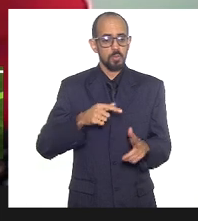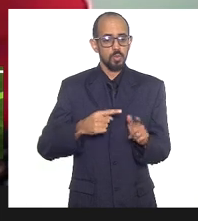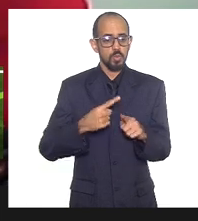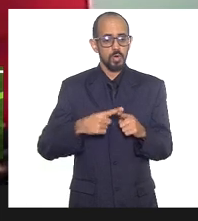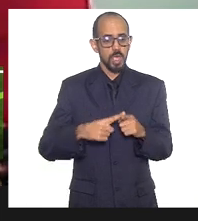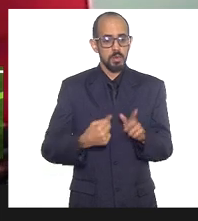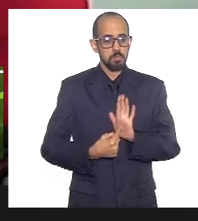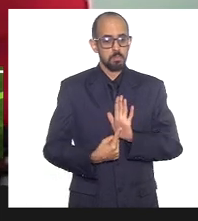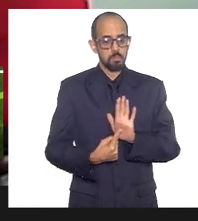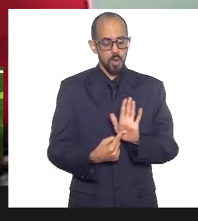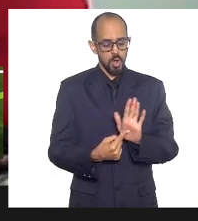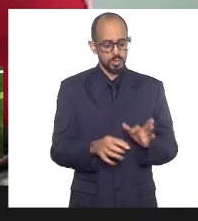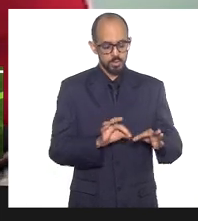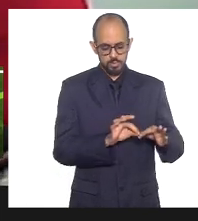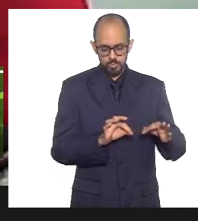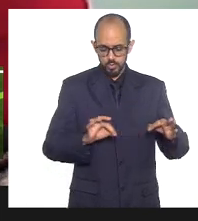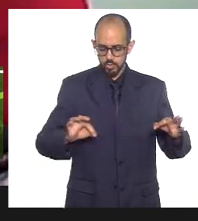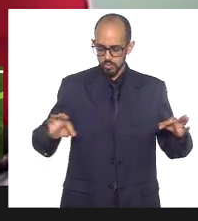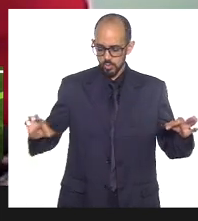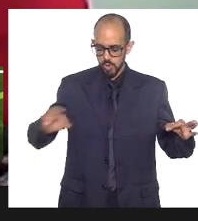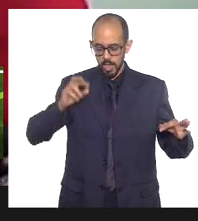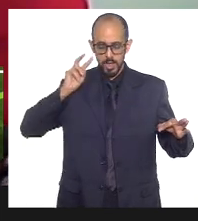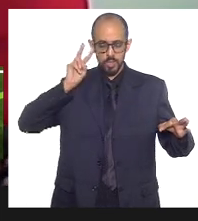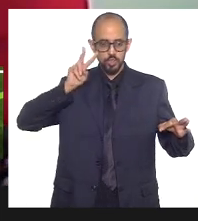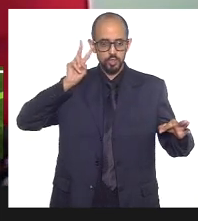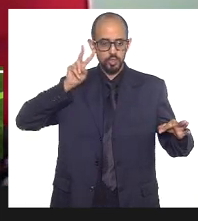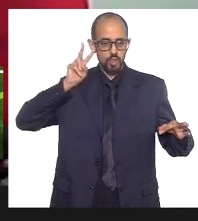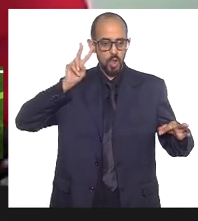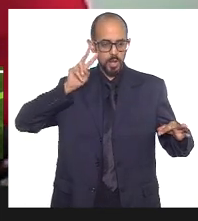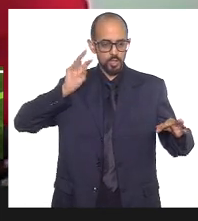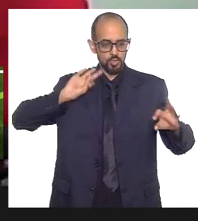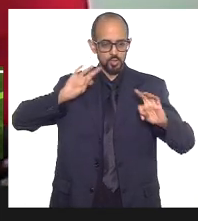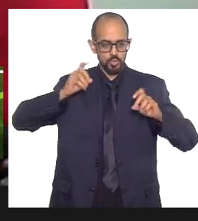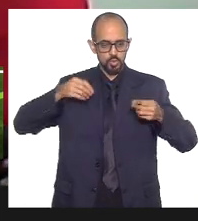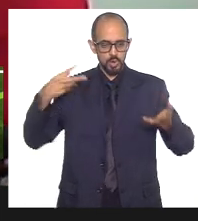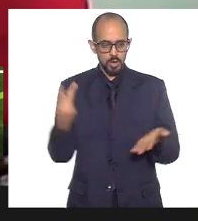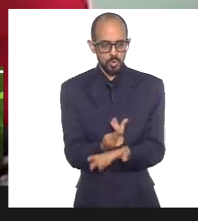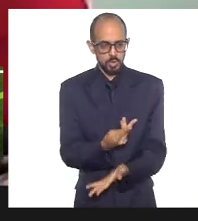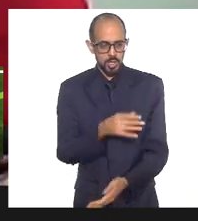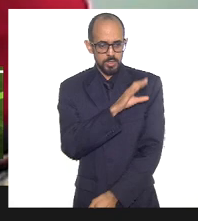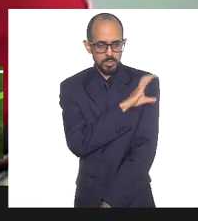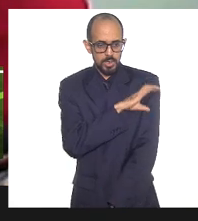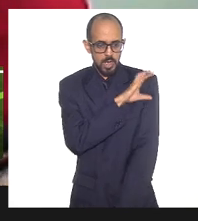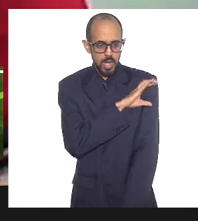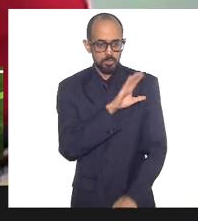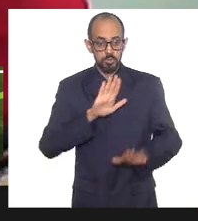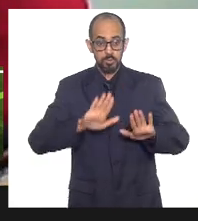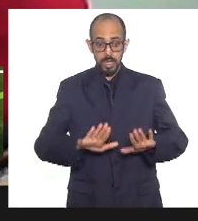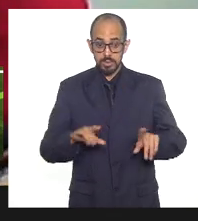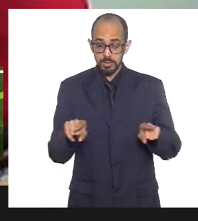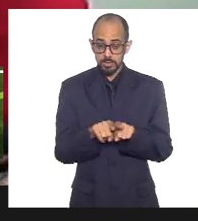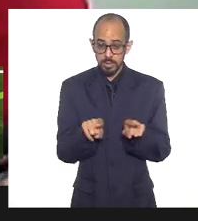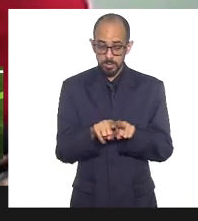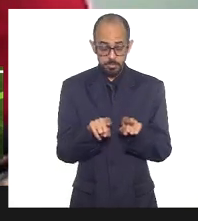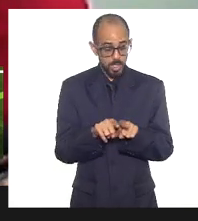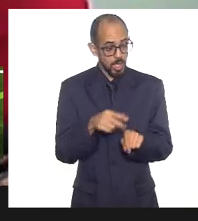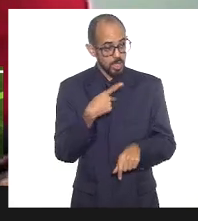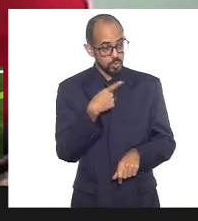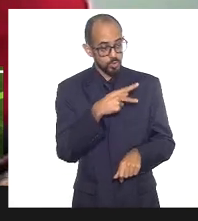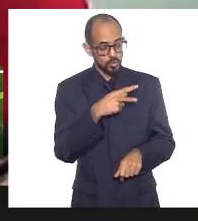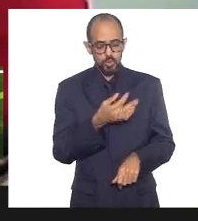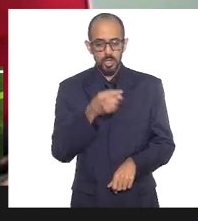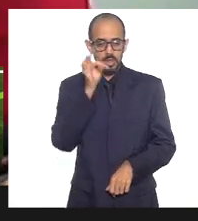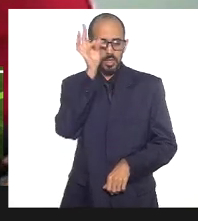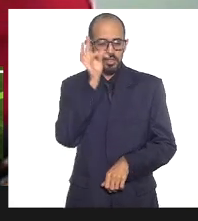A cronologia histórica do que acontece na cidade de campos, mas também a sua voz retrata